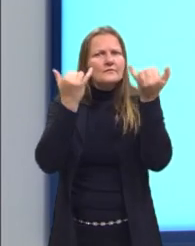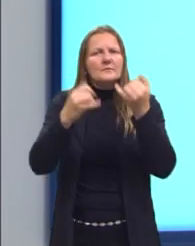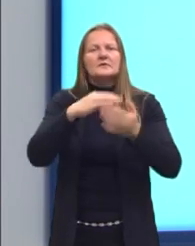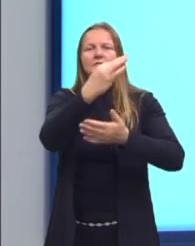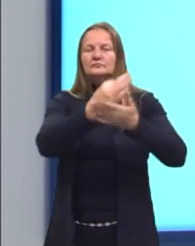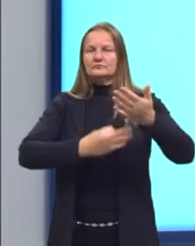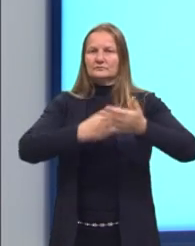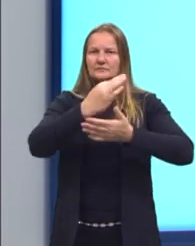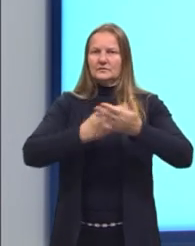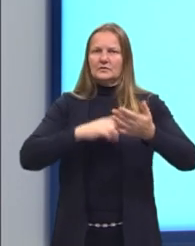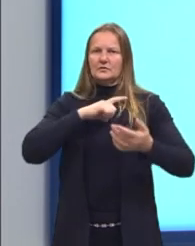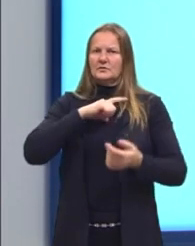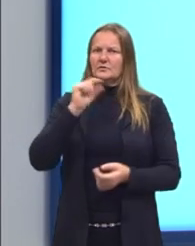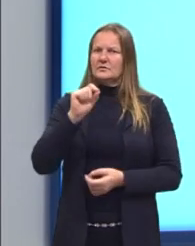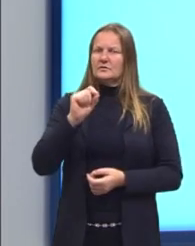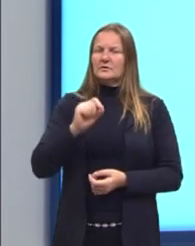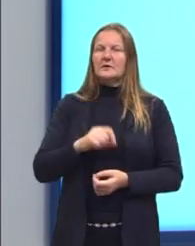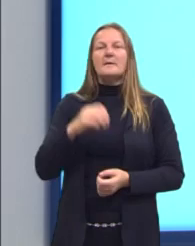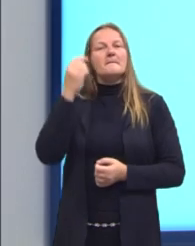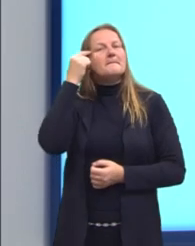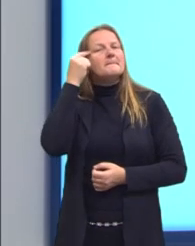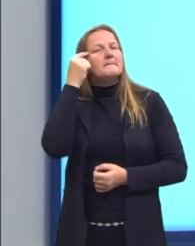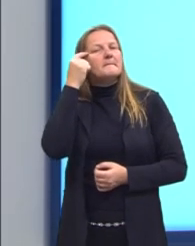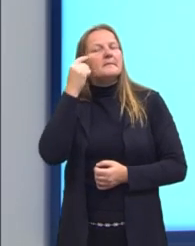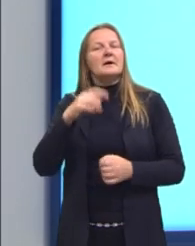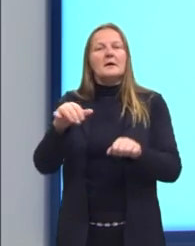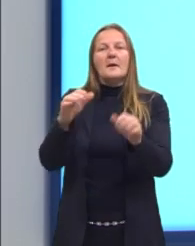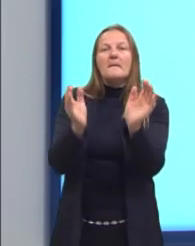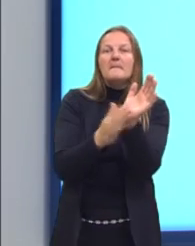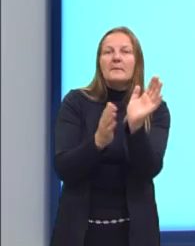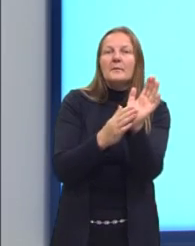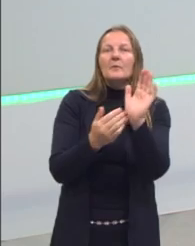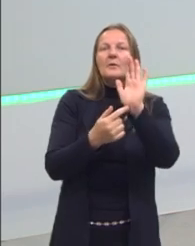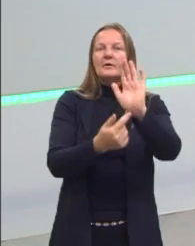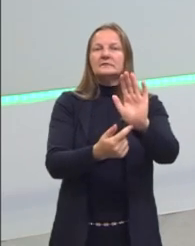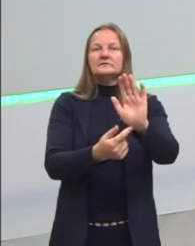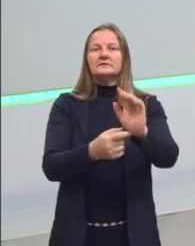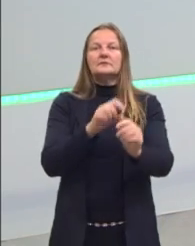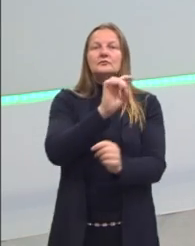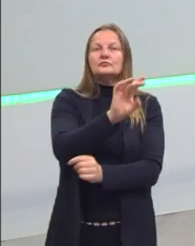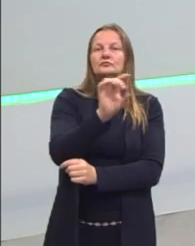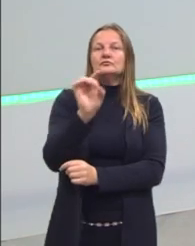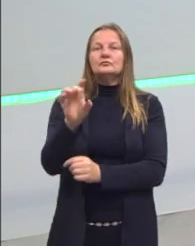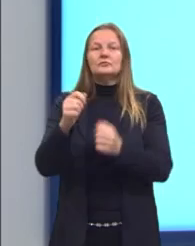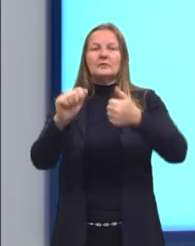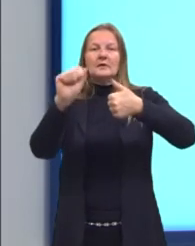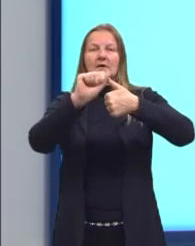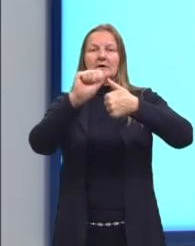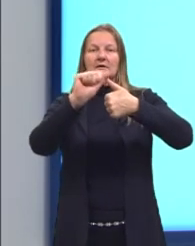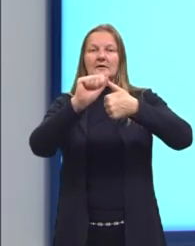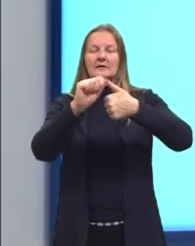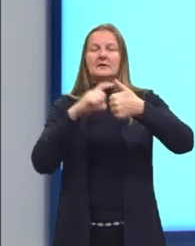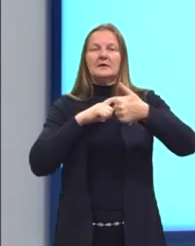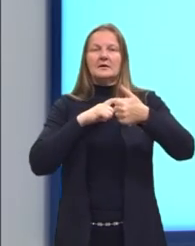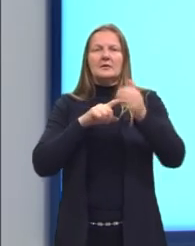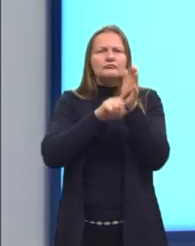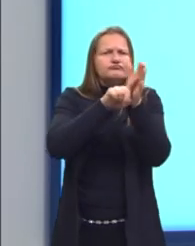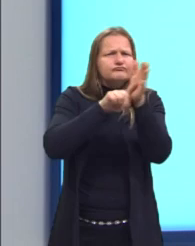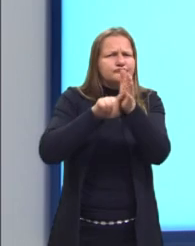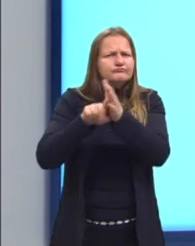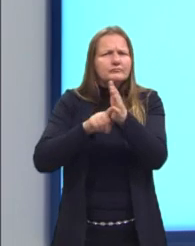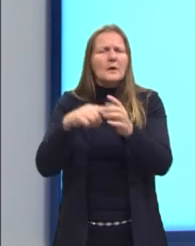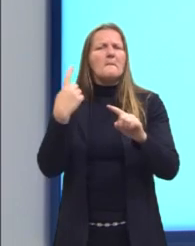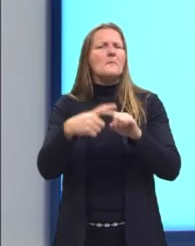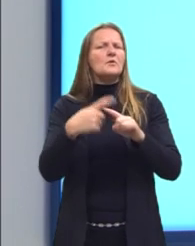texto leva à compreensão de que ele propõe um ou uma. Letra A. Levantamento das